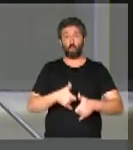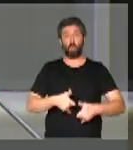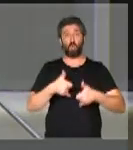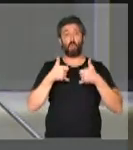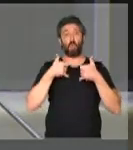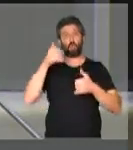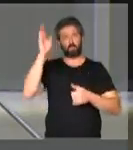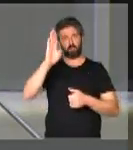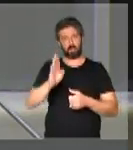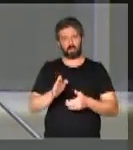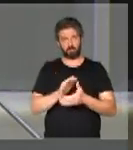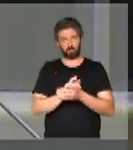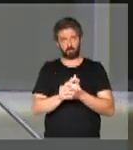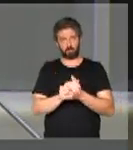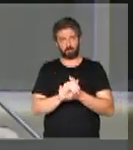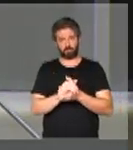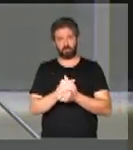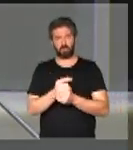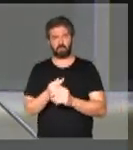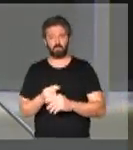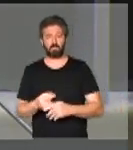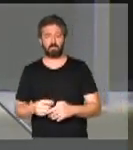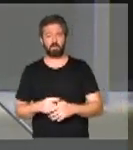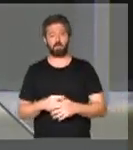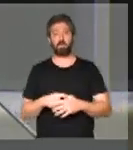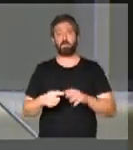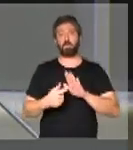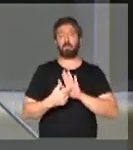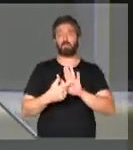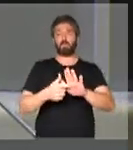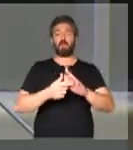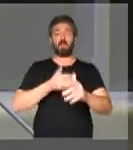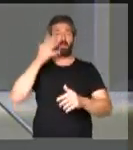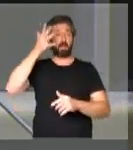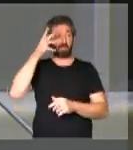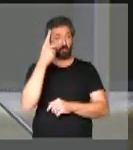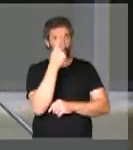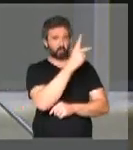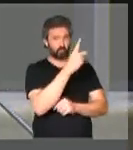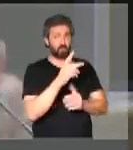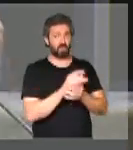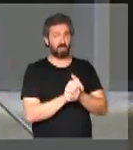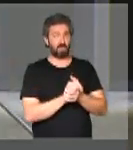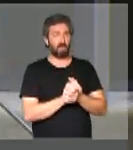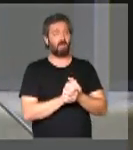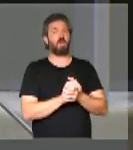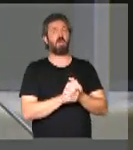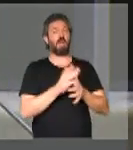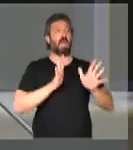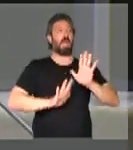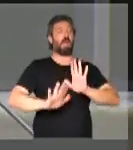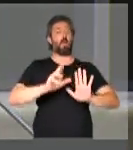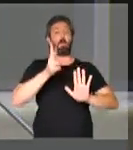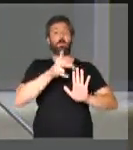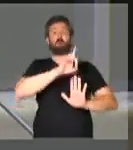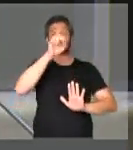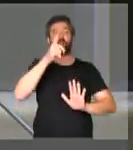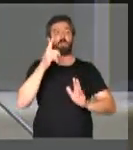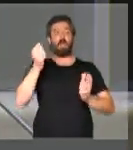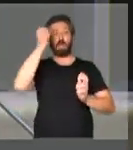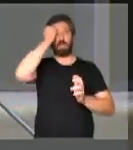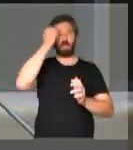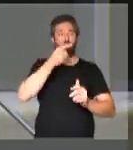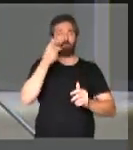orgulho para o Brasil. Diante da péssima repercussão das declarações do senhor, o senhor voltou atrás no mesmo dia